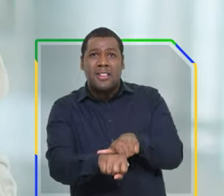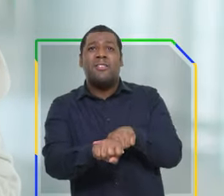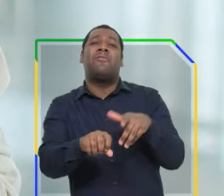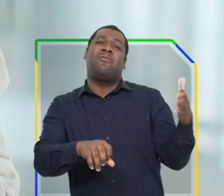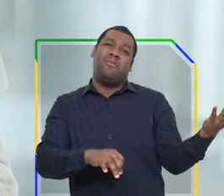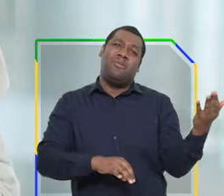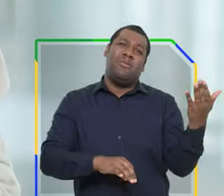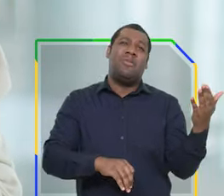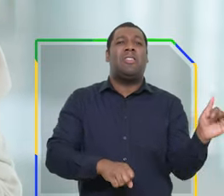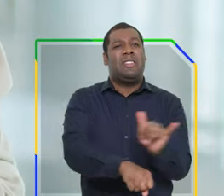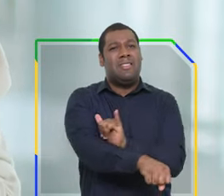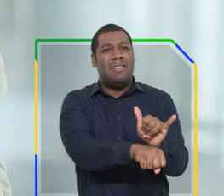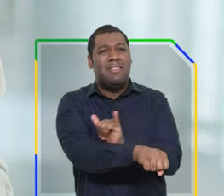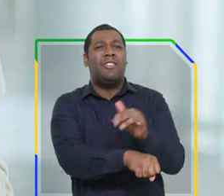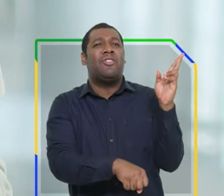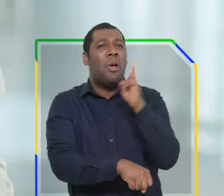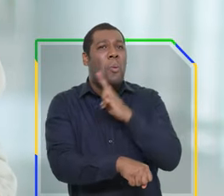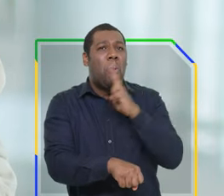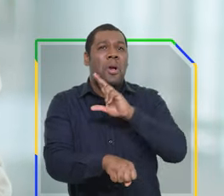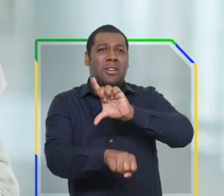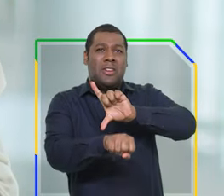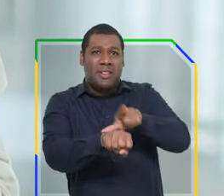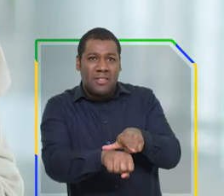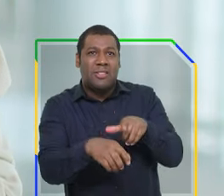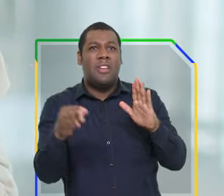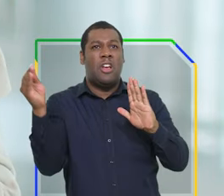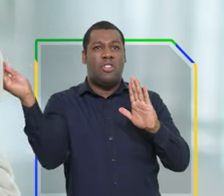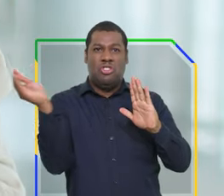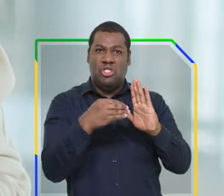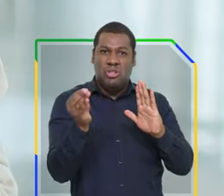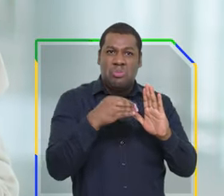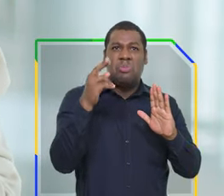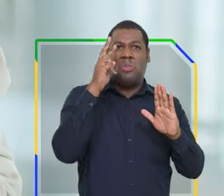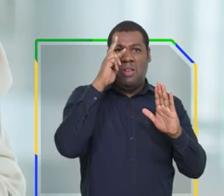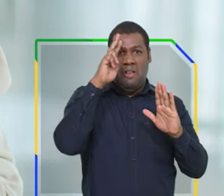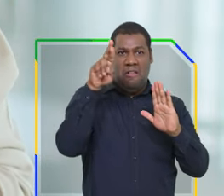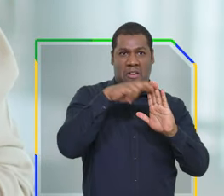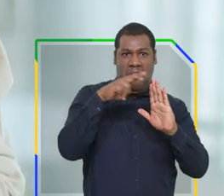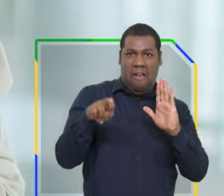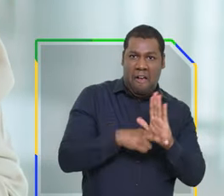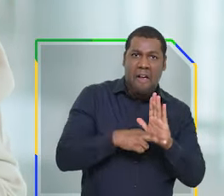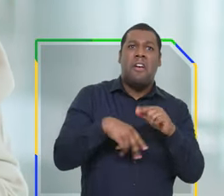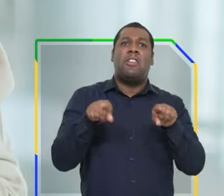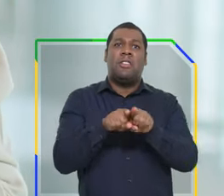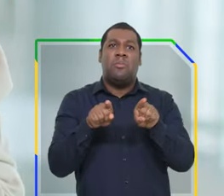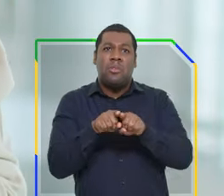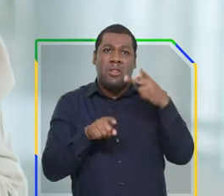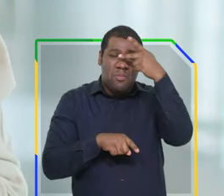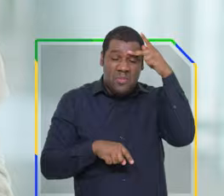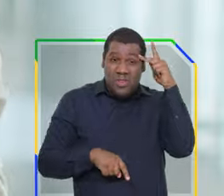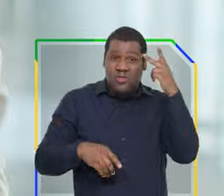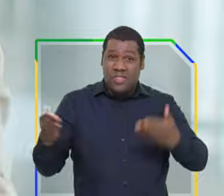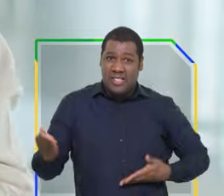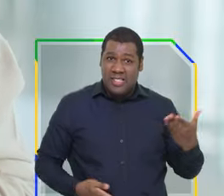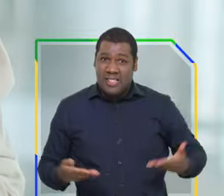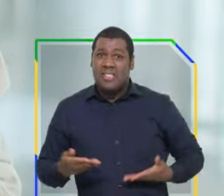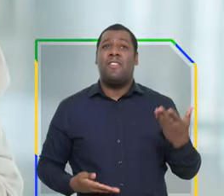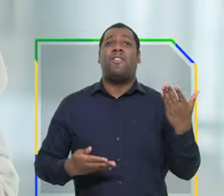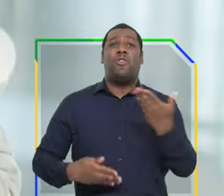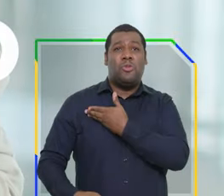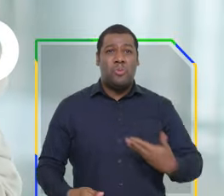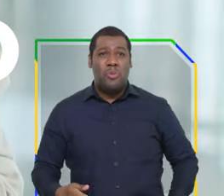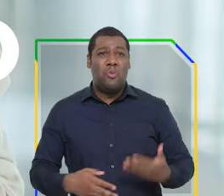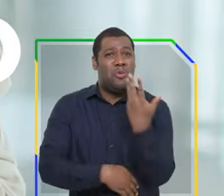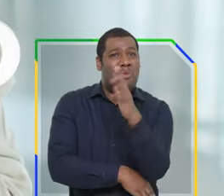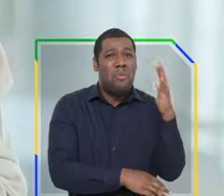de medidas urgentes, desrespeitou regras, instituições e servidores ambientais e nos impôs